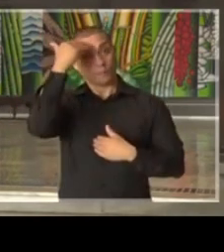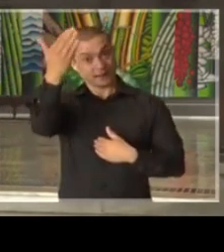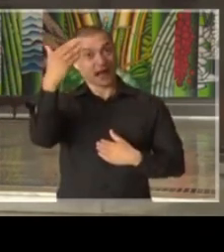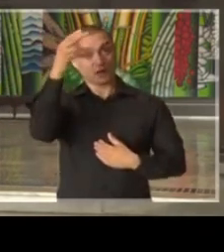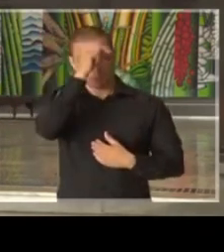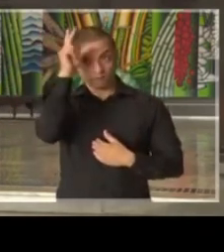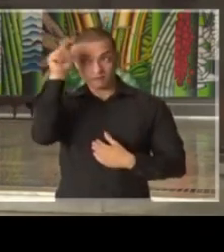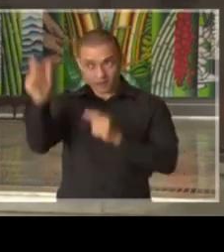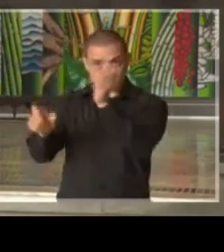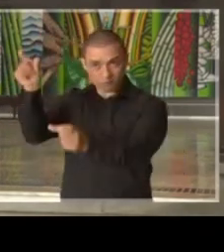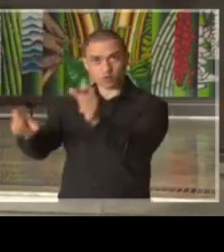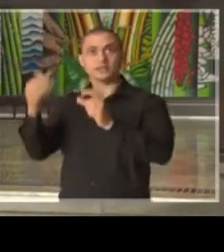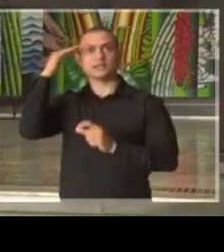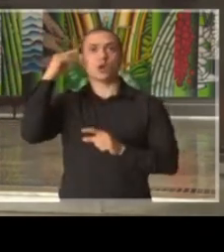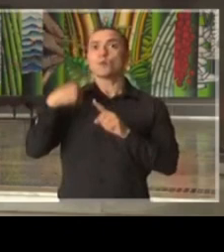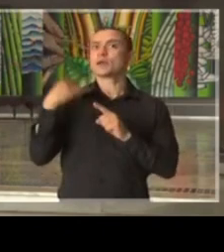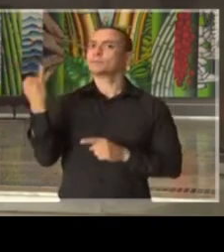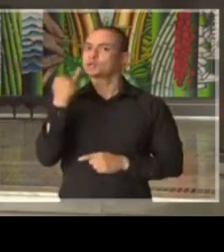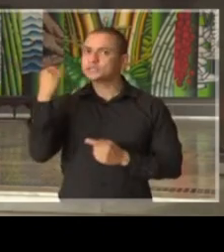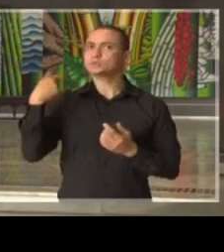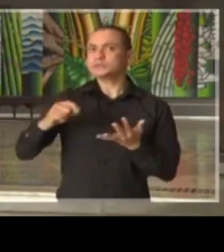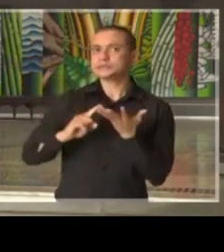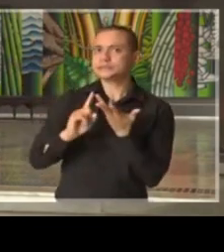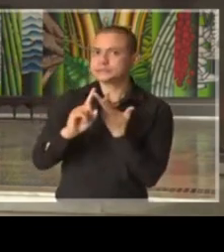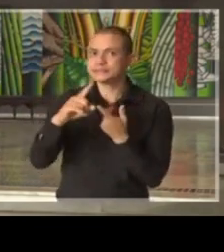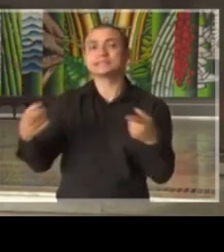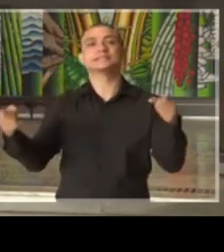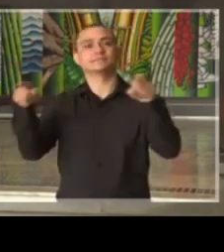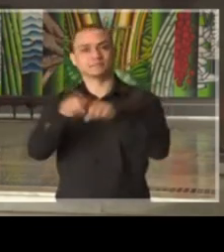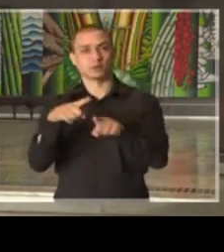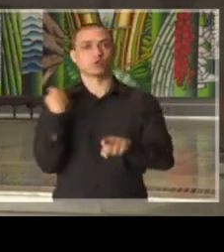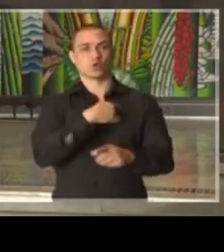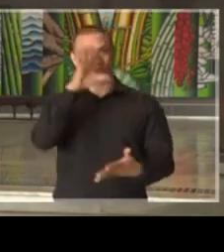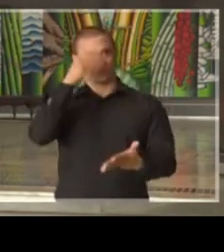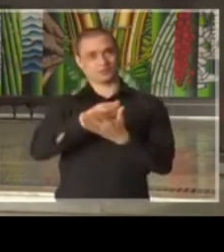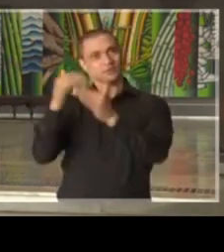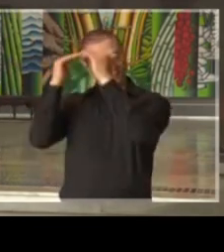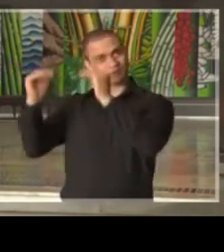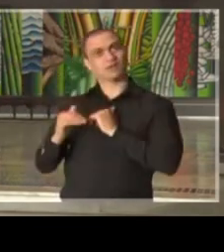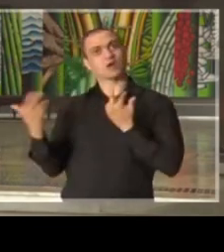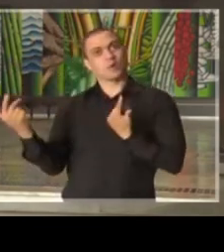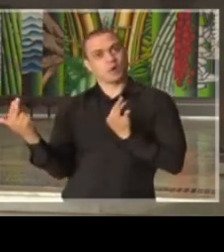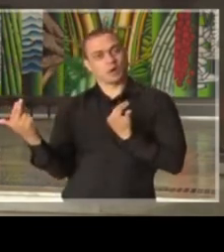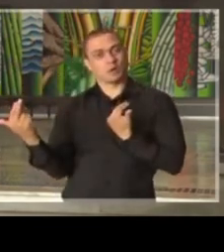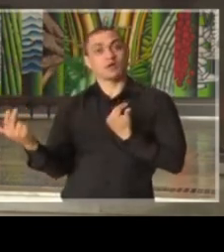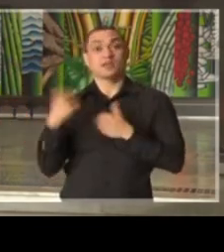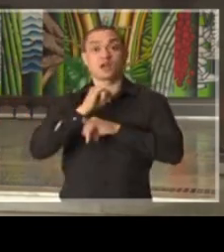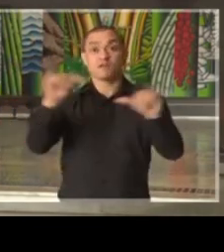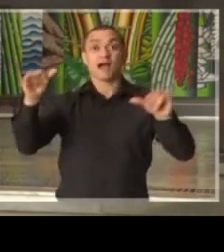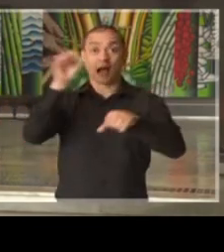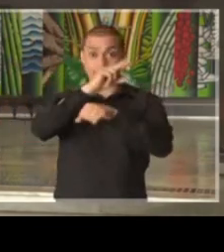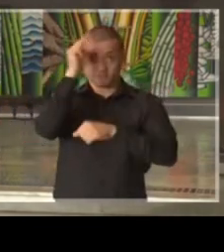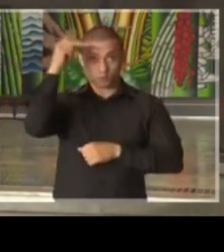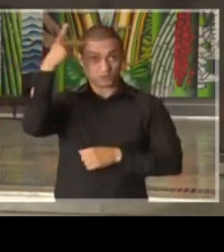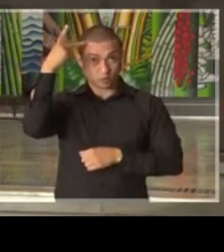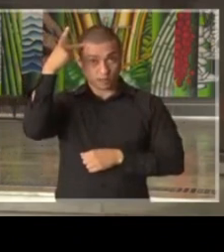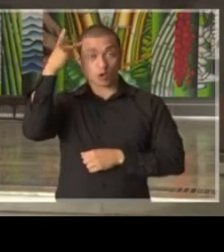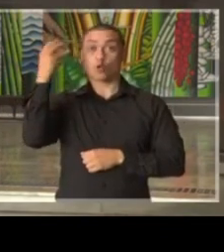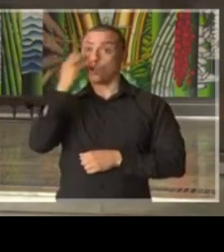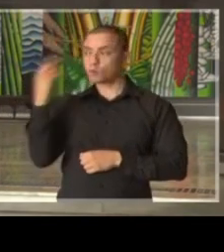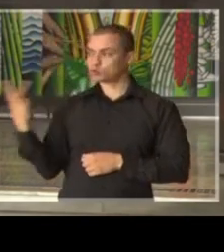prefeitos pela compreensão e a integração com as nossas ações. Não preciso nem falar em relação à Prefeitura de São Paulo, Bruno e eu